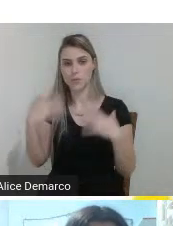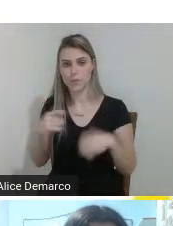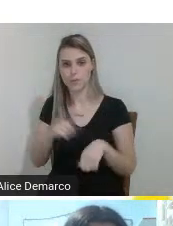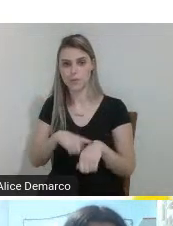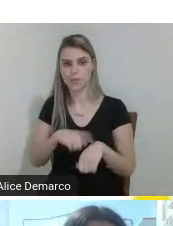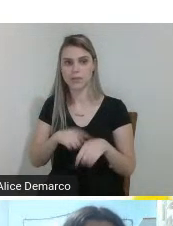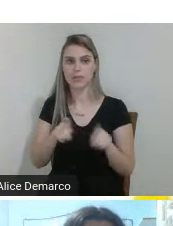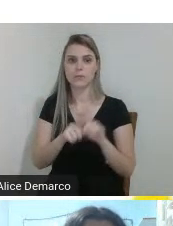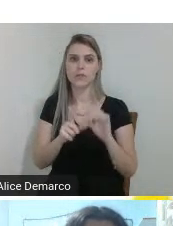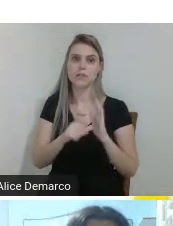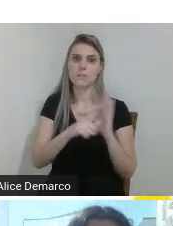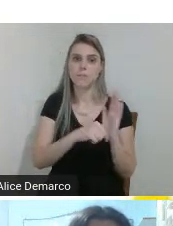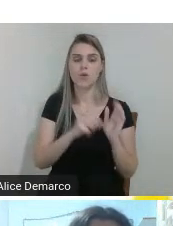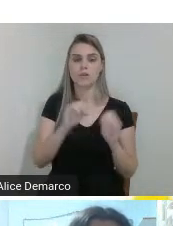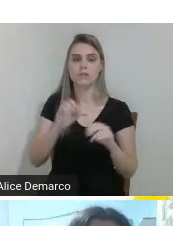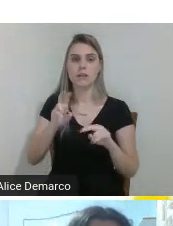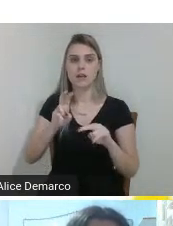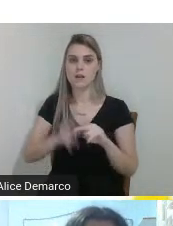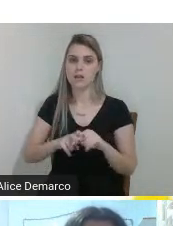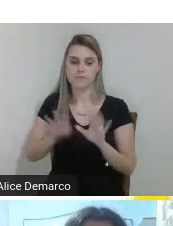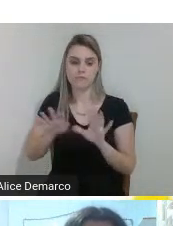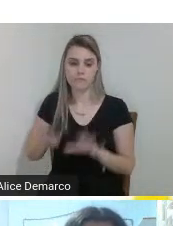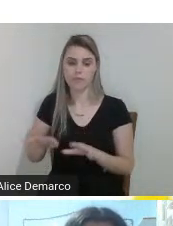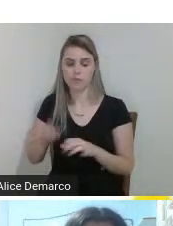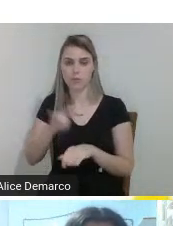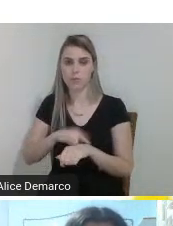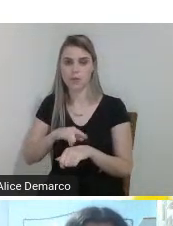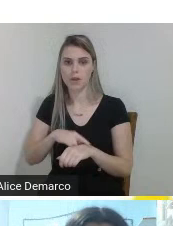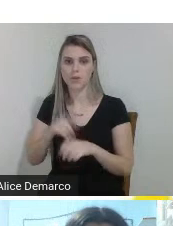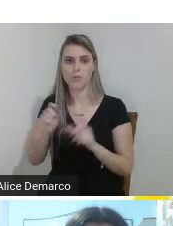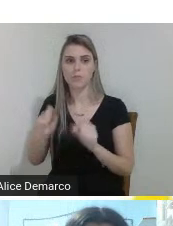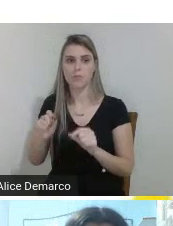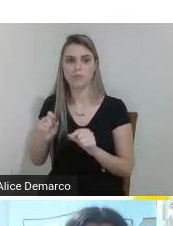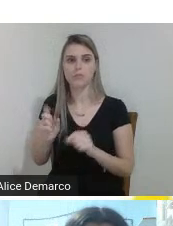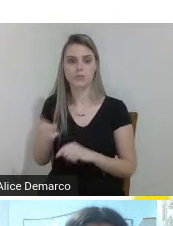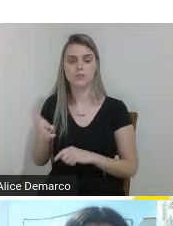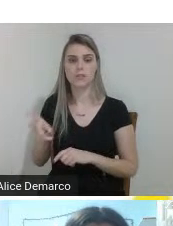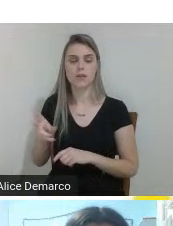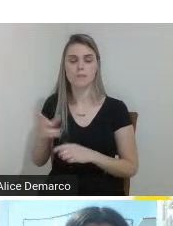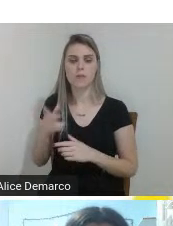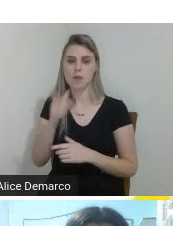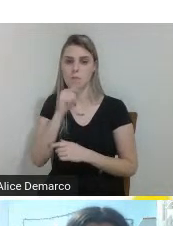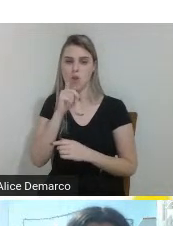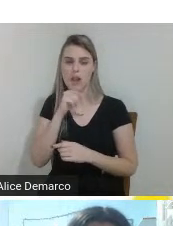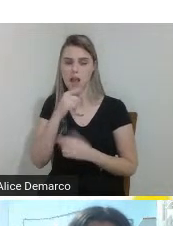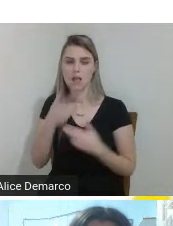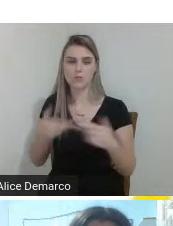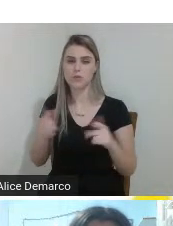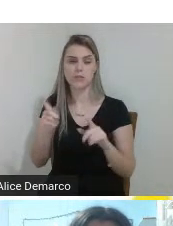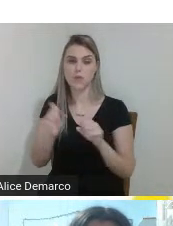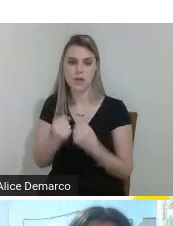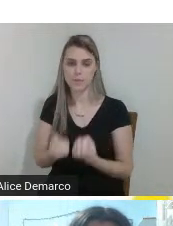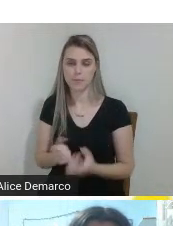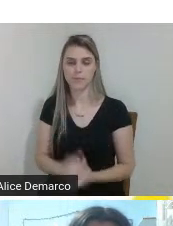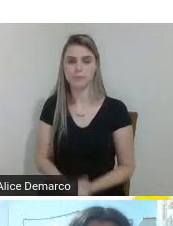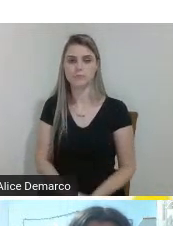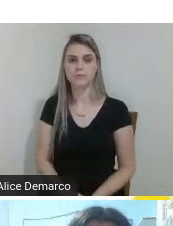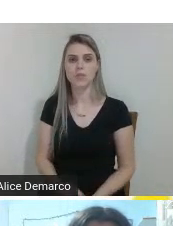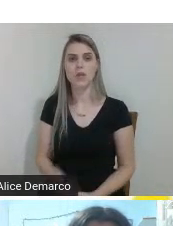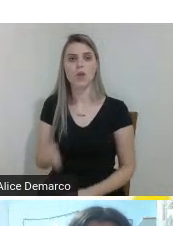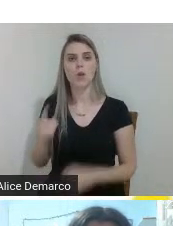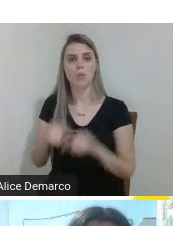e pós se a cadeira fosse armazenada do banheiro a umidade ia se fazer presente e um dos materiais que atendeu as nossas